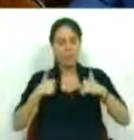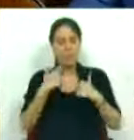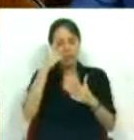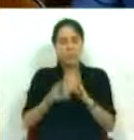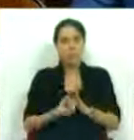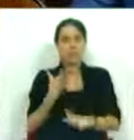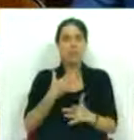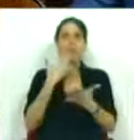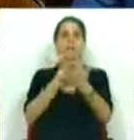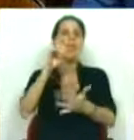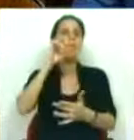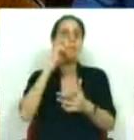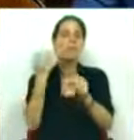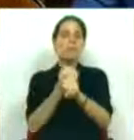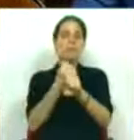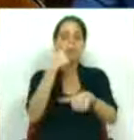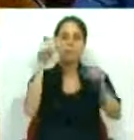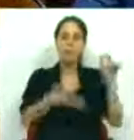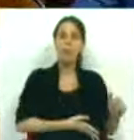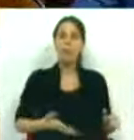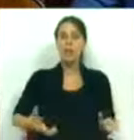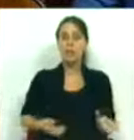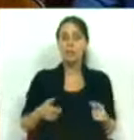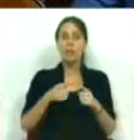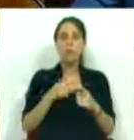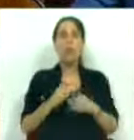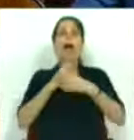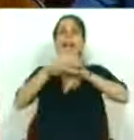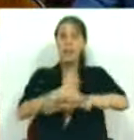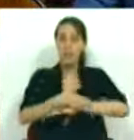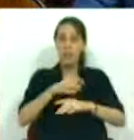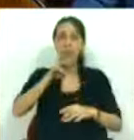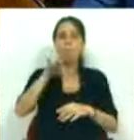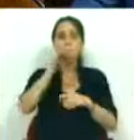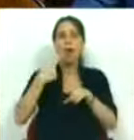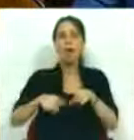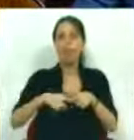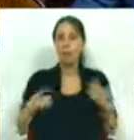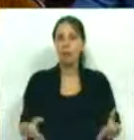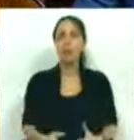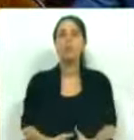e assegurar aos trabalhadores desempregados o acesso ao microcrédito?